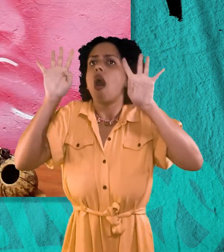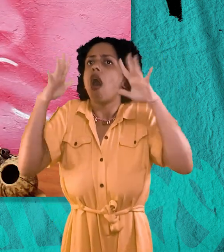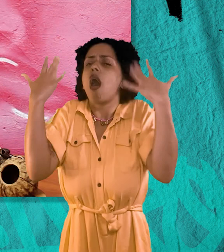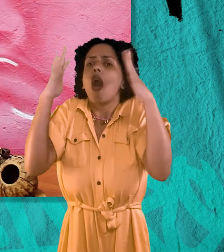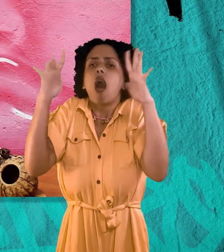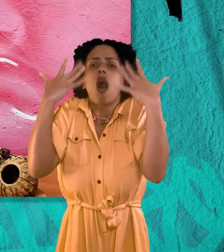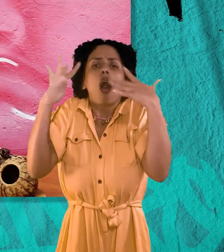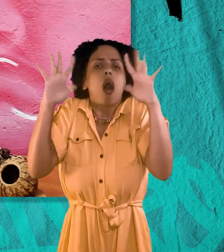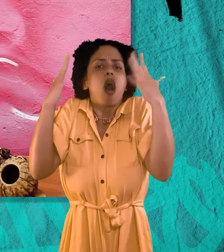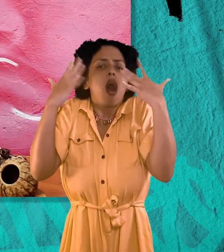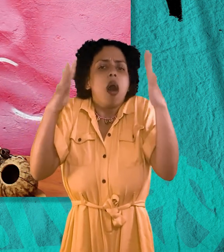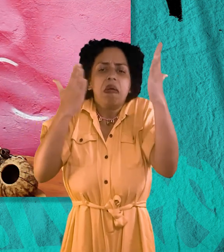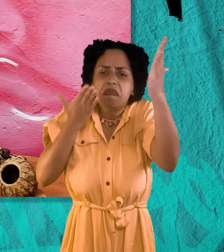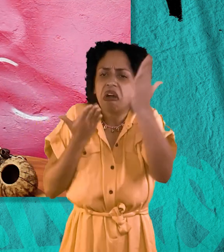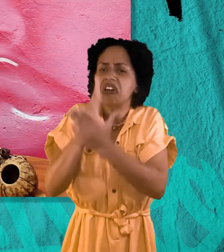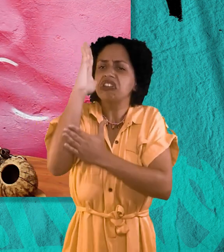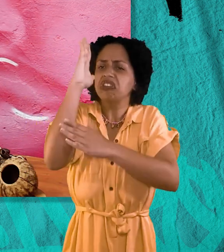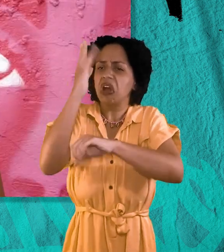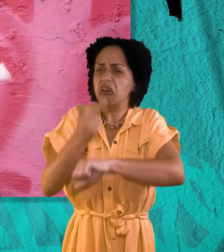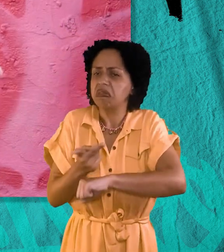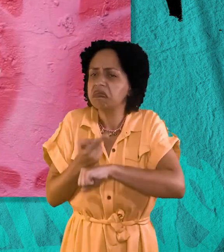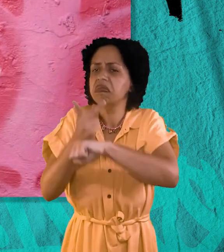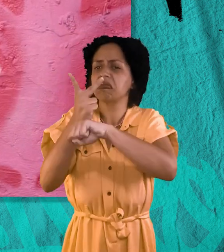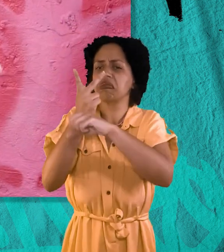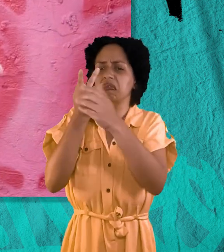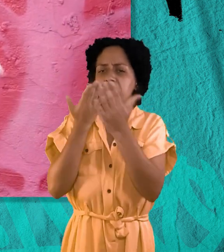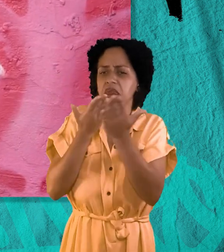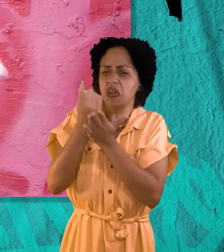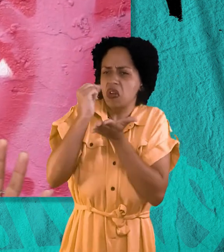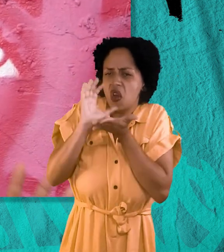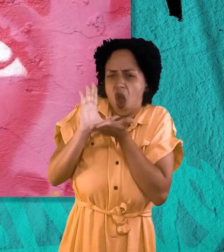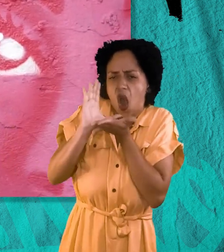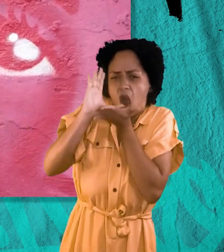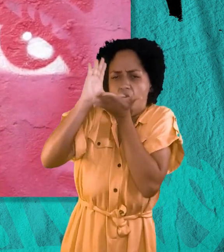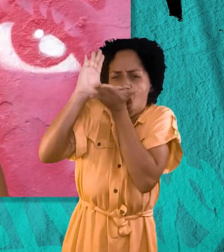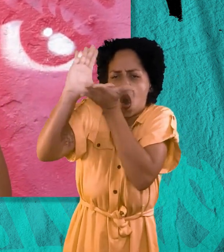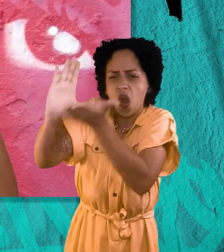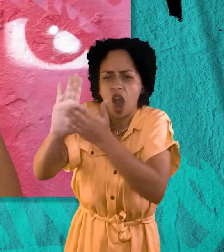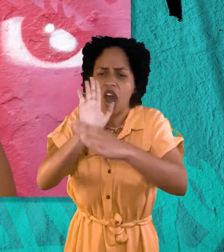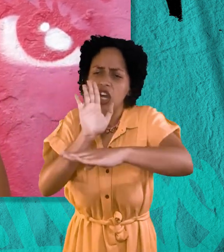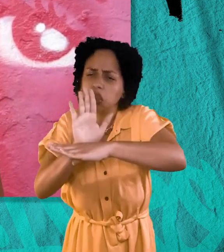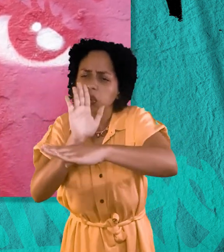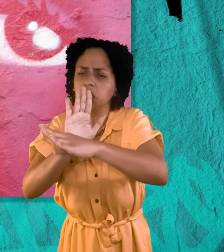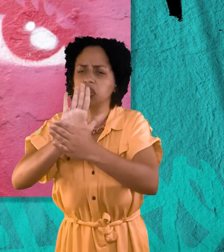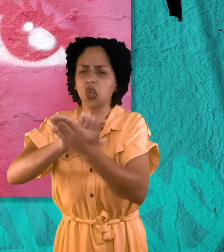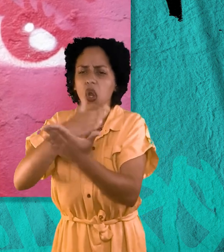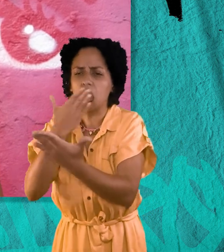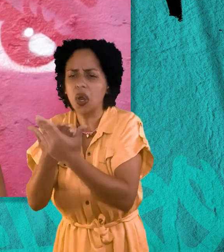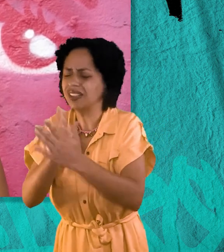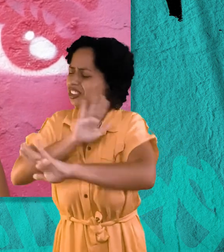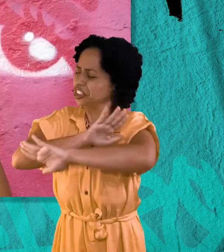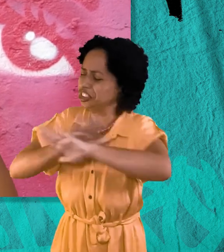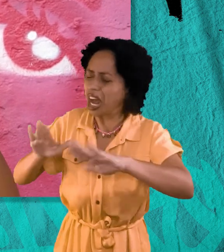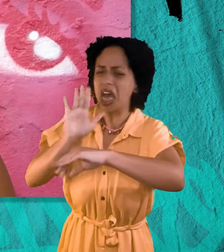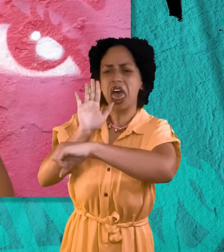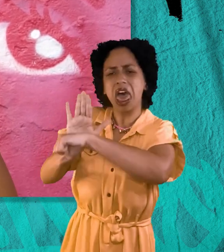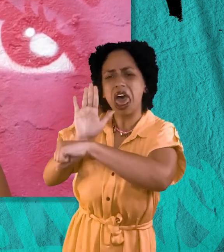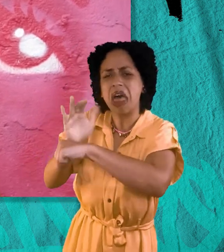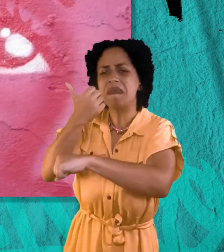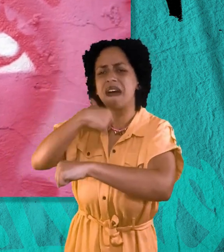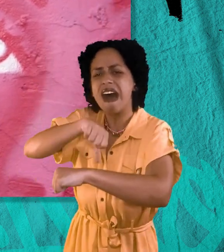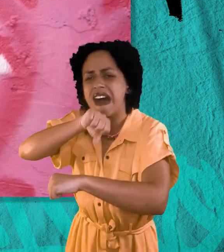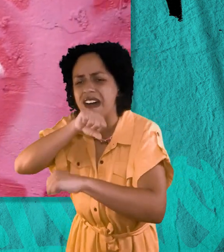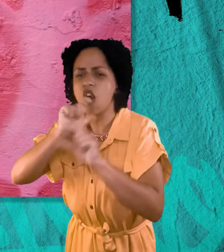ganhou o concurso como ganhou uma bolsa de estudos. Pra que ela pudesse parar de trabalhar junto com sua mãe e se dedicasse apenas a